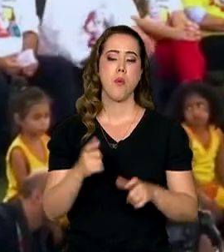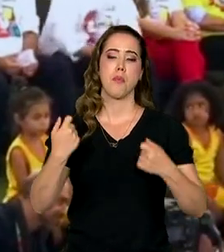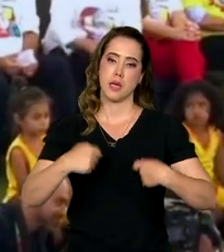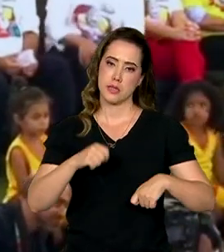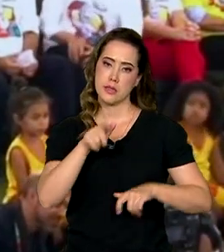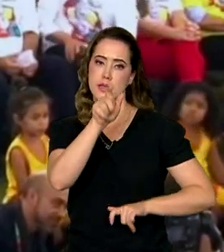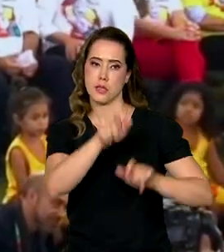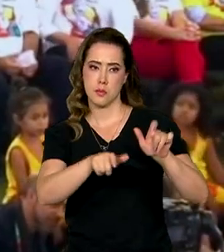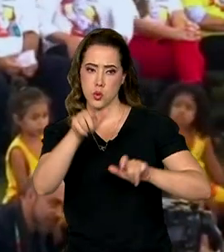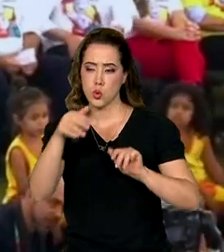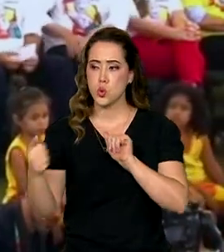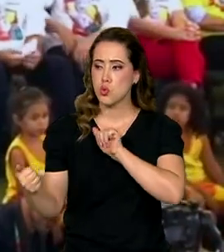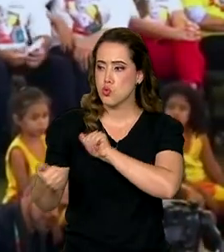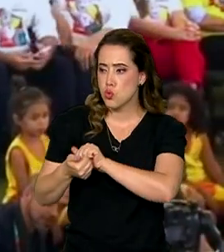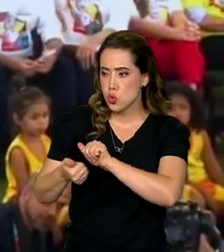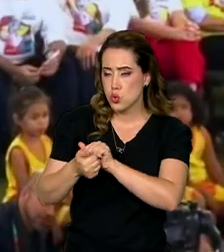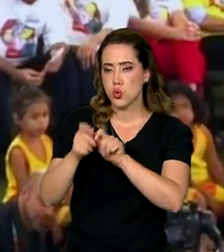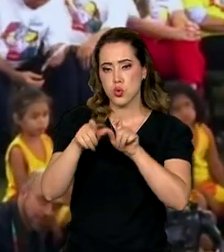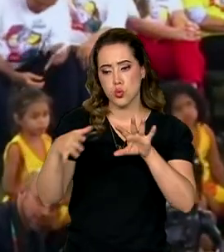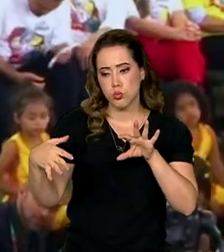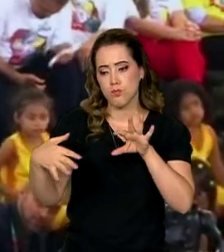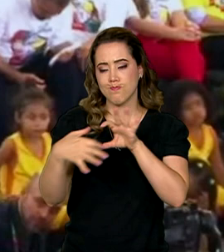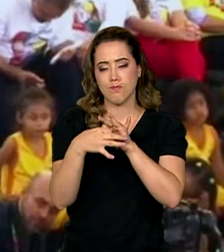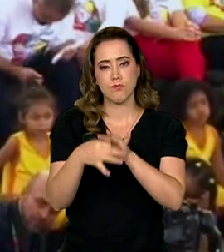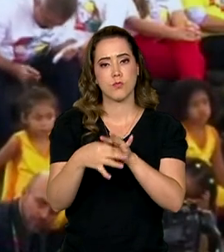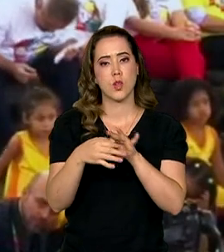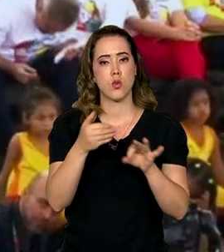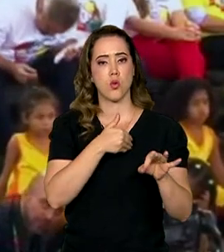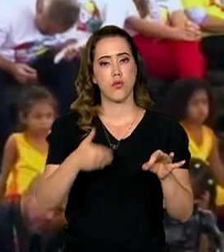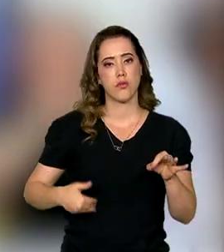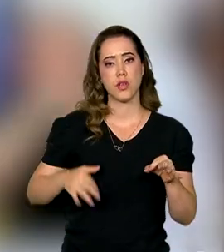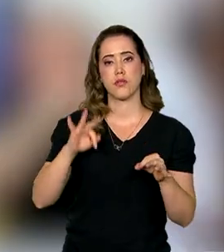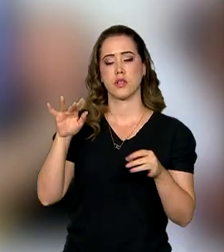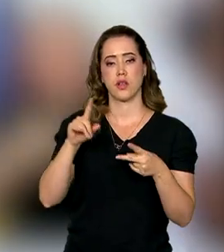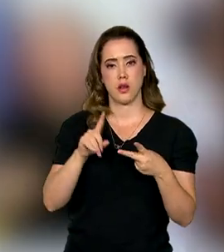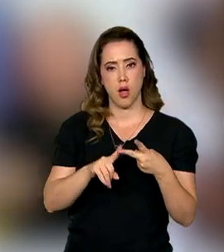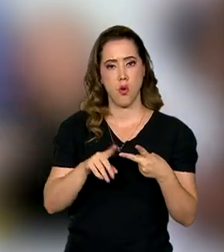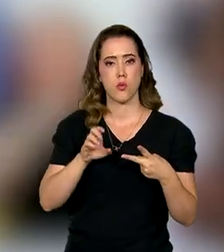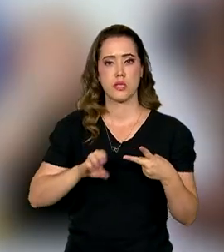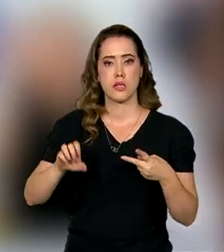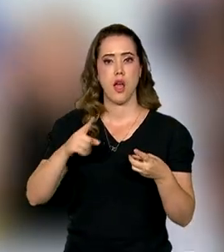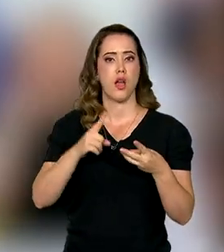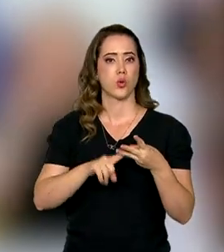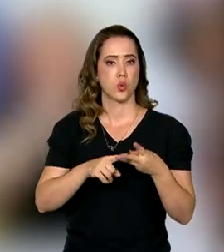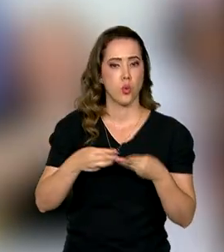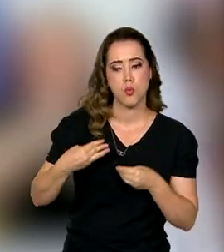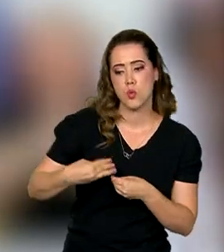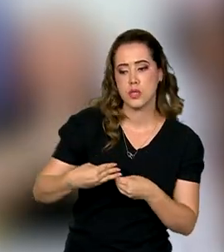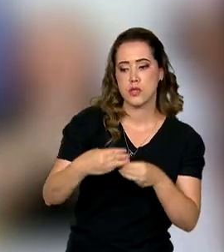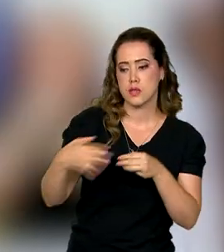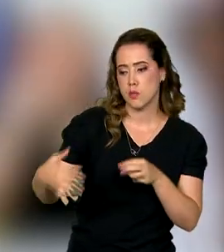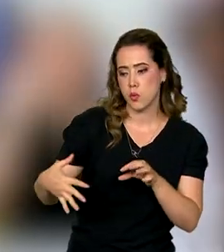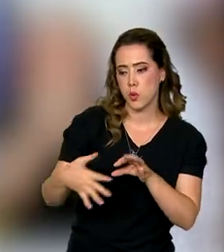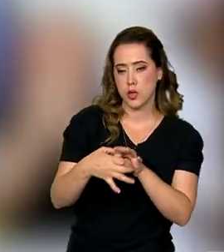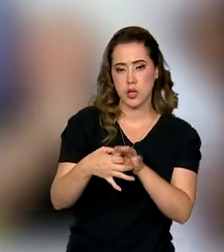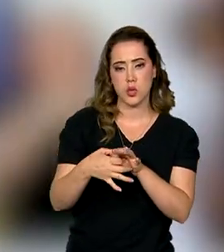então tem que ser mesmo essa grande aliança, governo federal, estado, município,